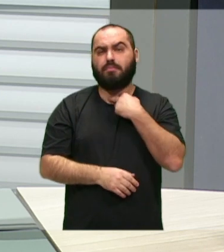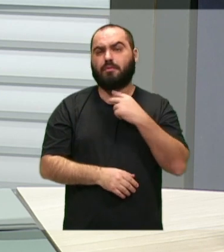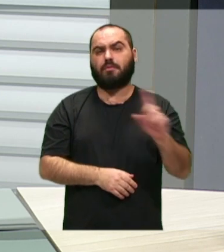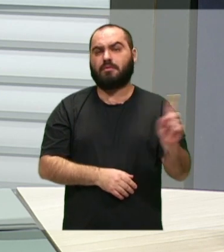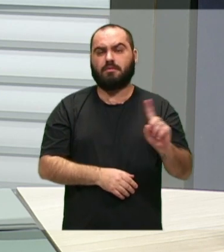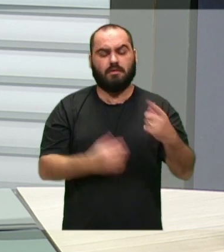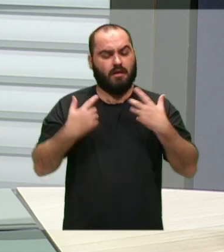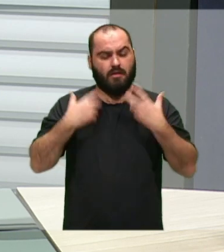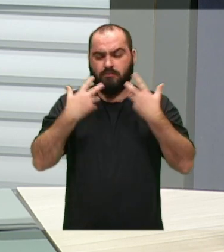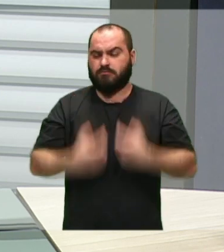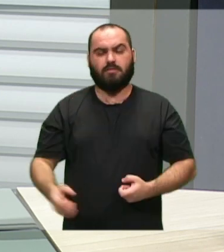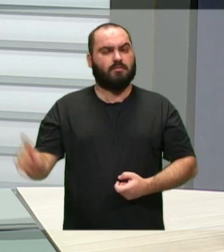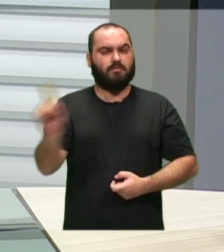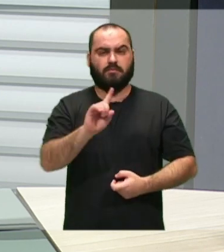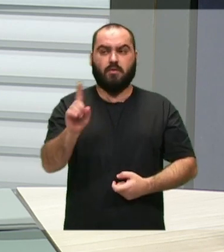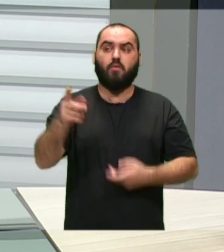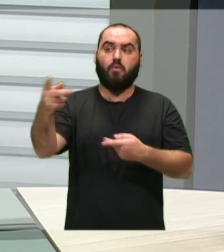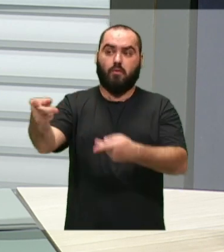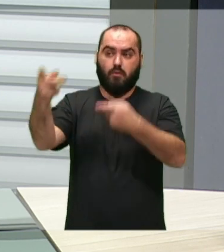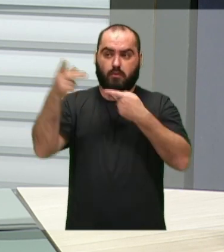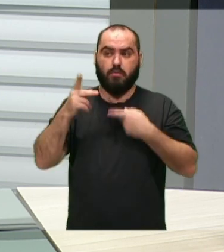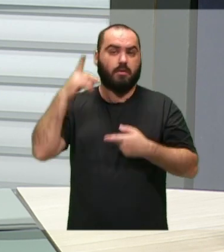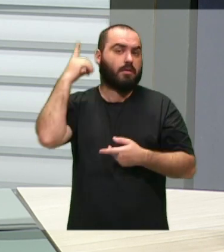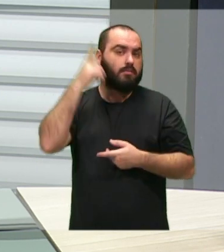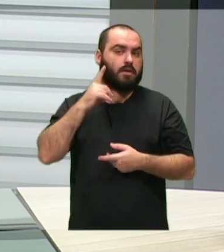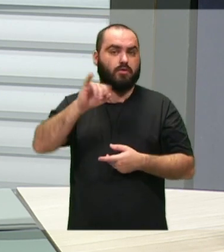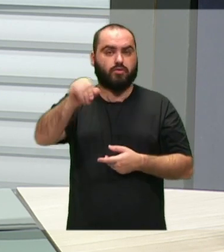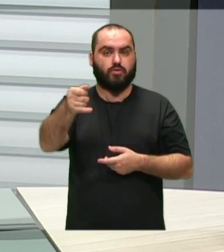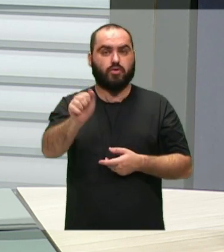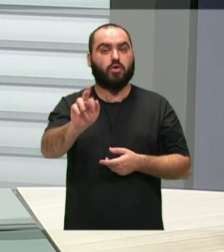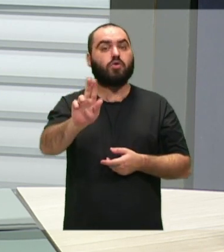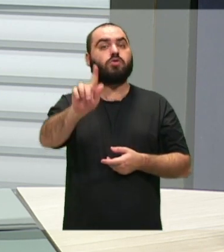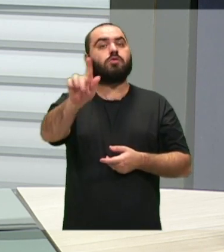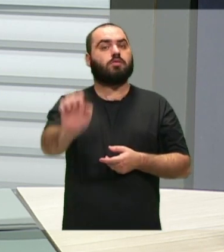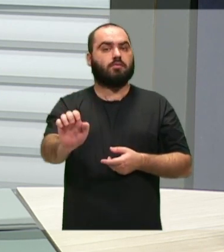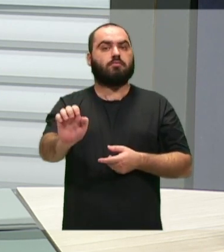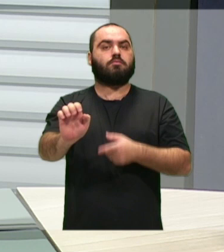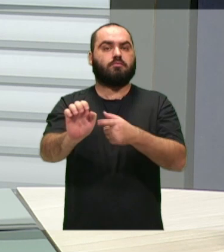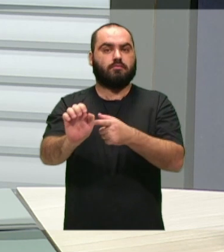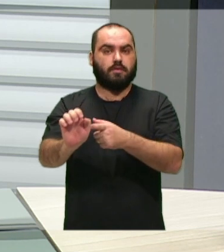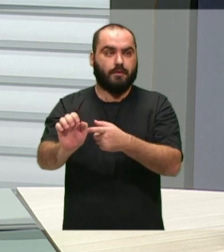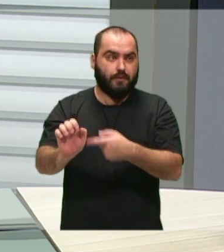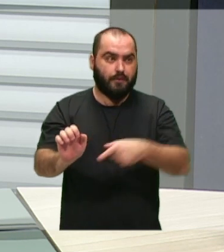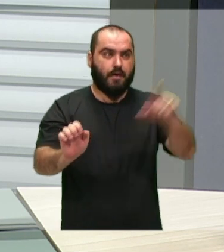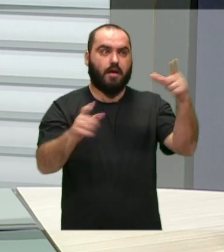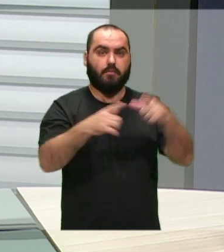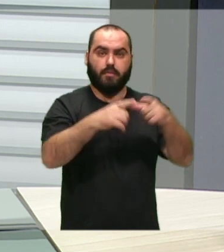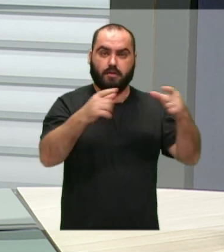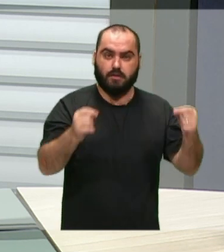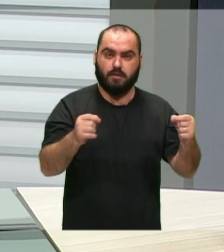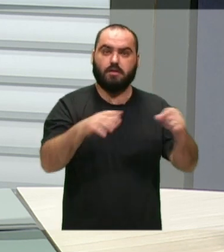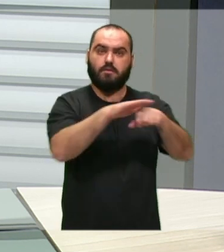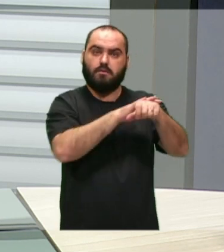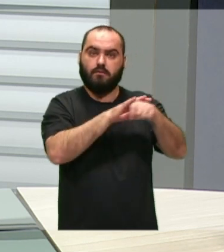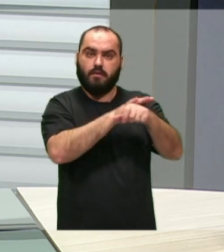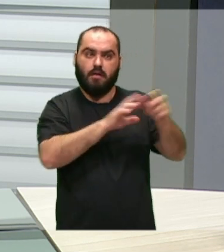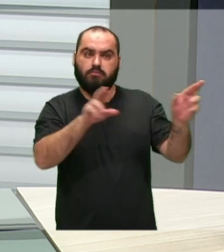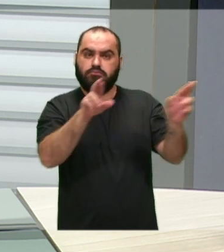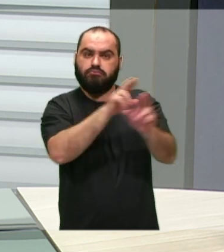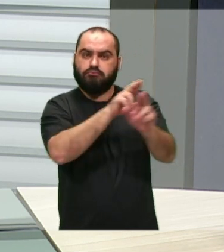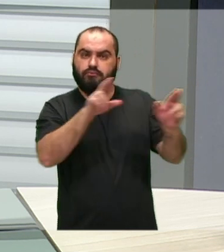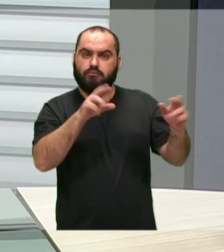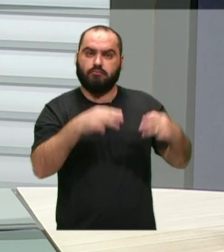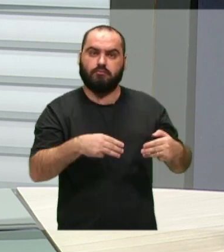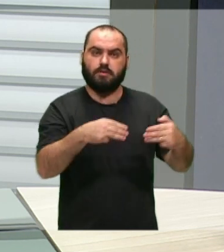não aceito mais isso, então nós convidamos o deputado Jorge Iguetes, esteve aqui, vai ser um propulsor em Brasília, das relações com o Ministério da